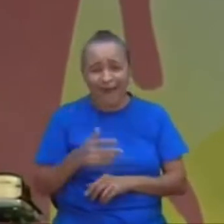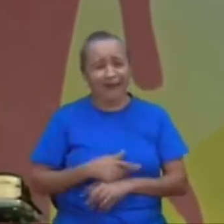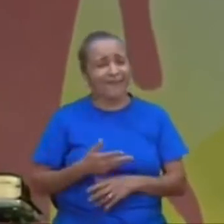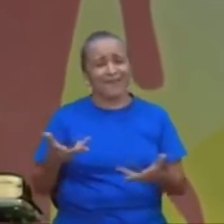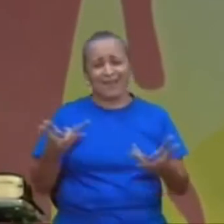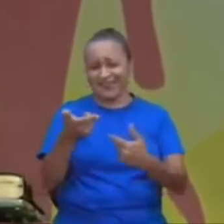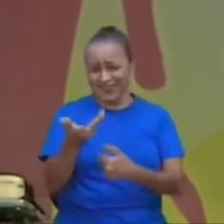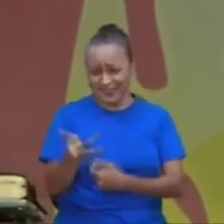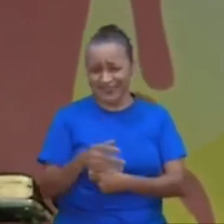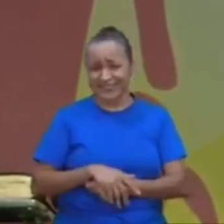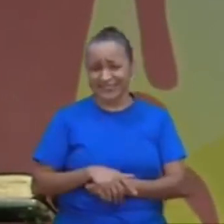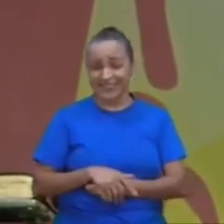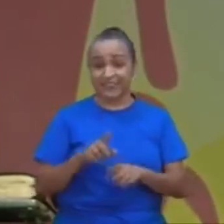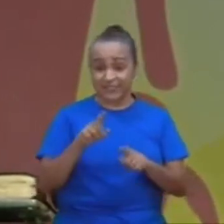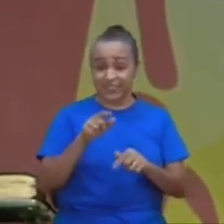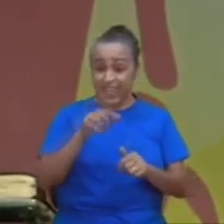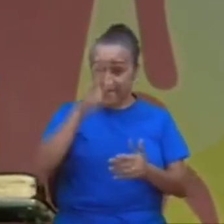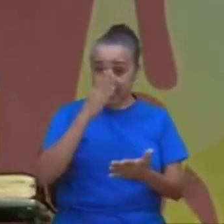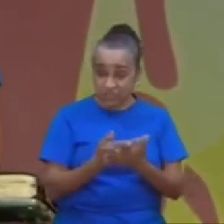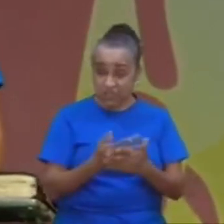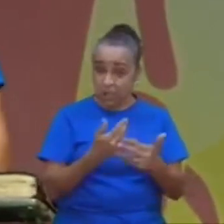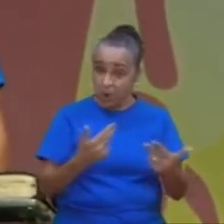tá, agora, as coisas que acredita,